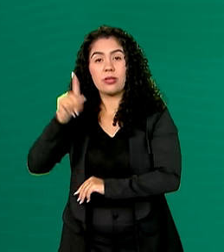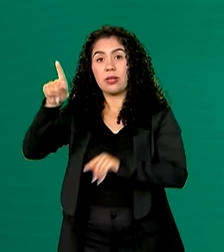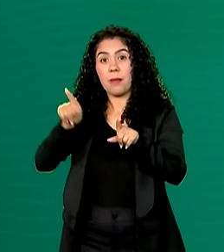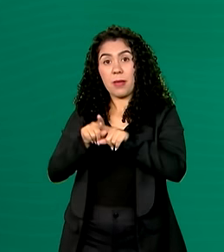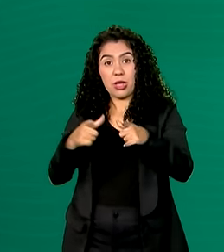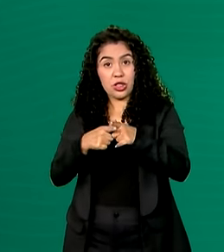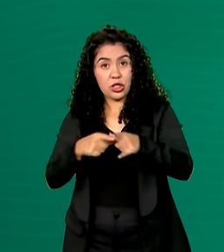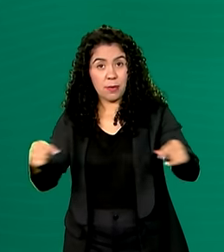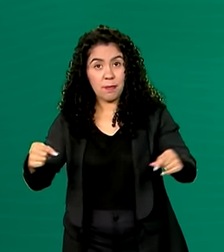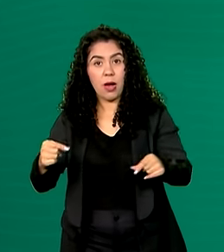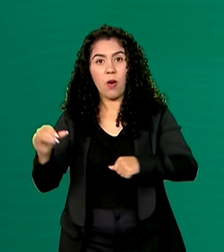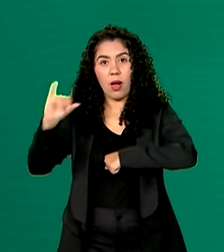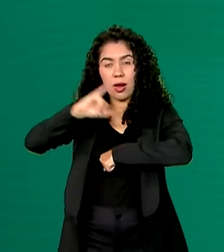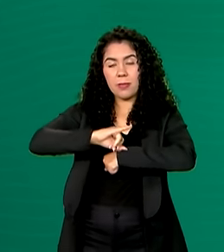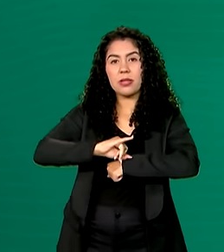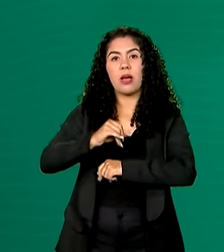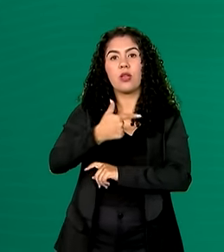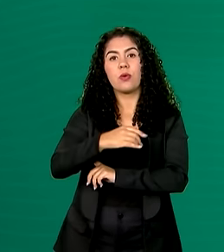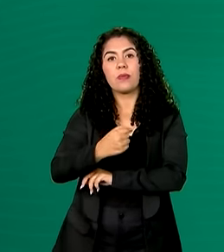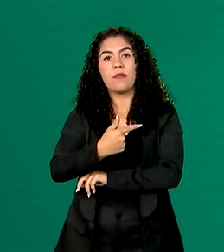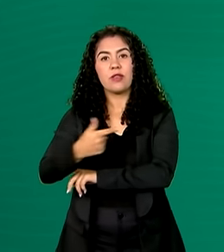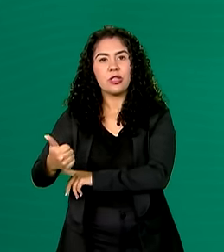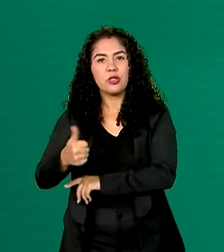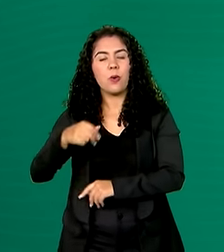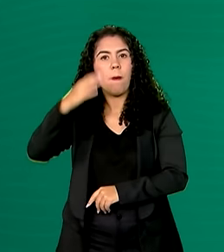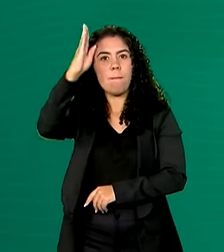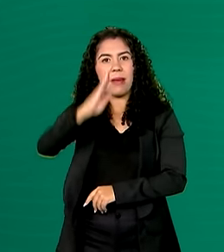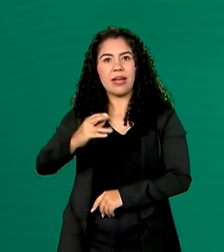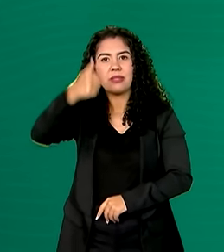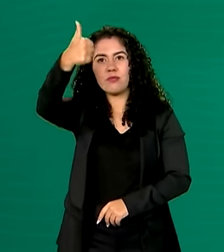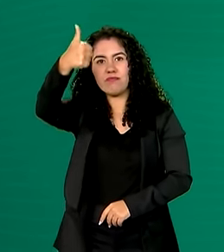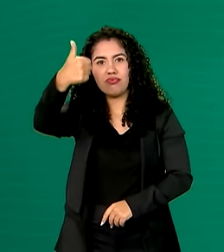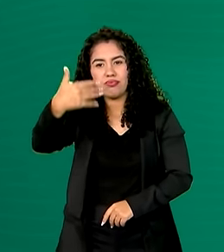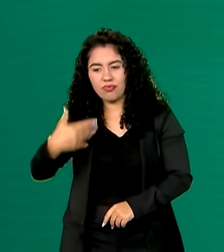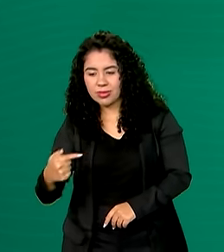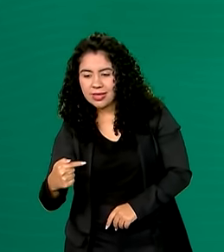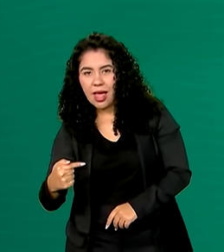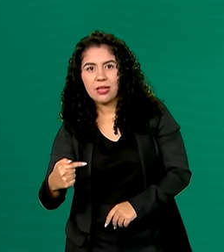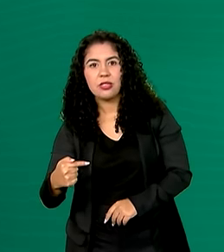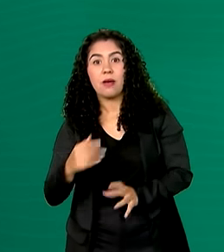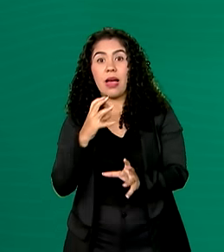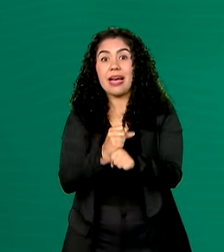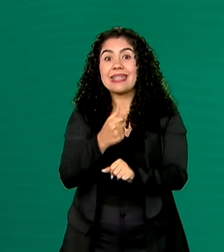em 2021, o Brasil terminou os jogos em 7º lugar, com 72 medalhas.